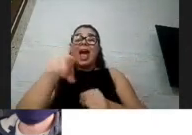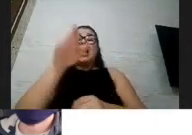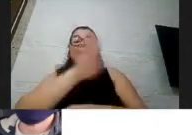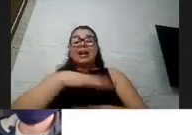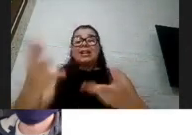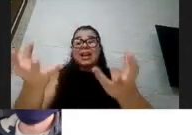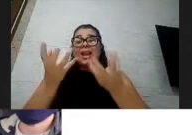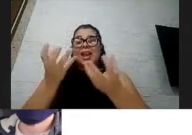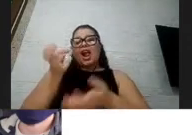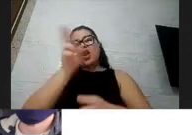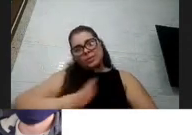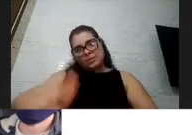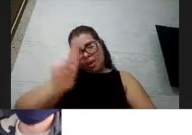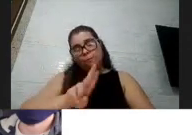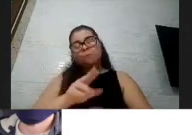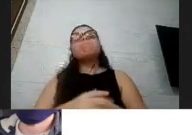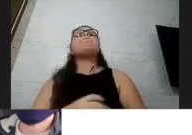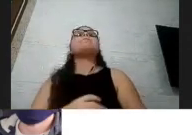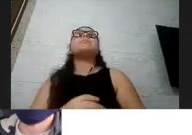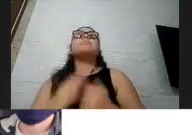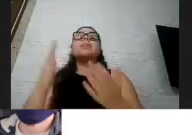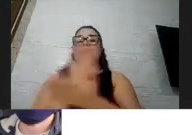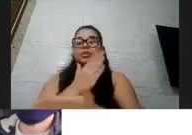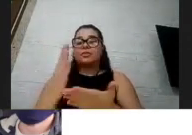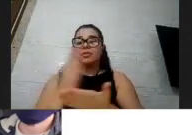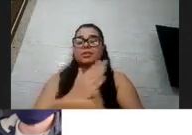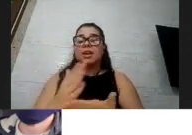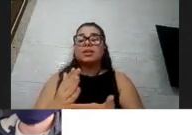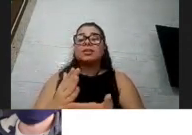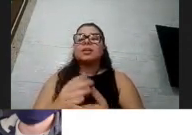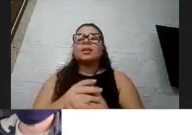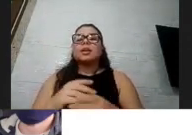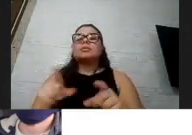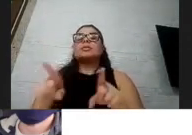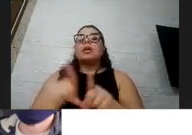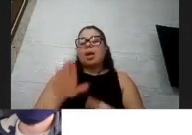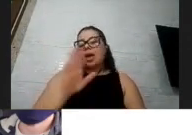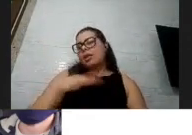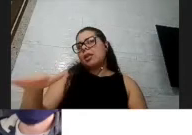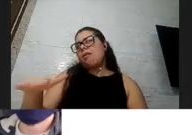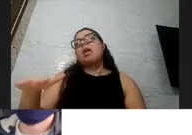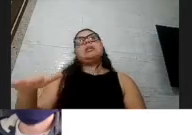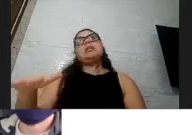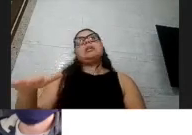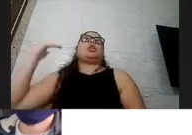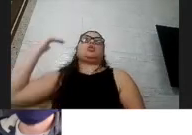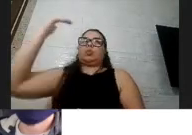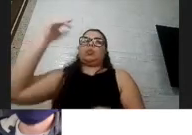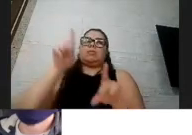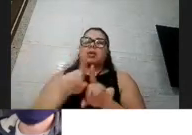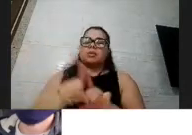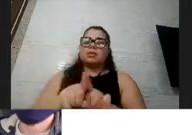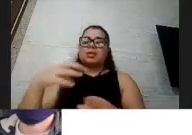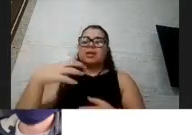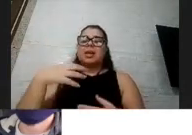E às vezes, às vezes é comum crianças terem, crianças adultos, também adultos, terem maior